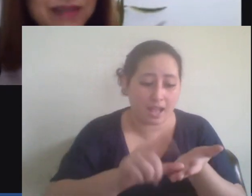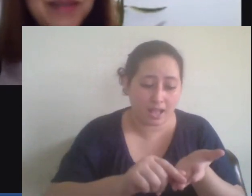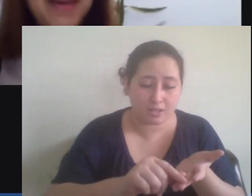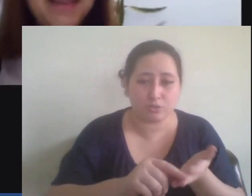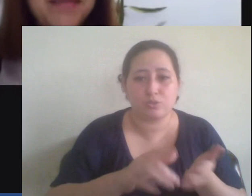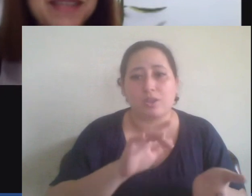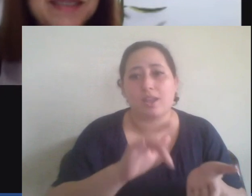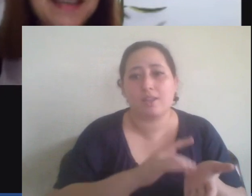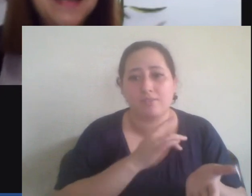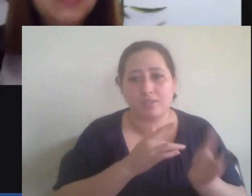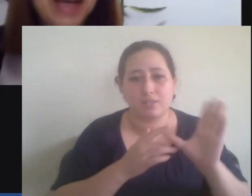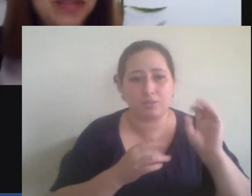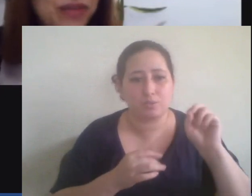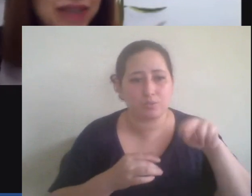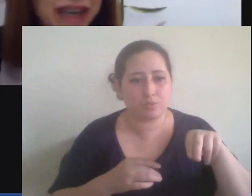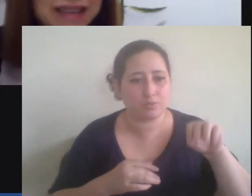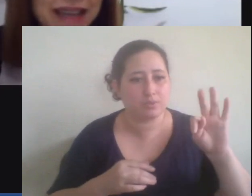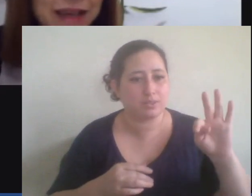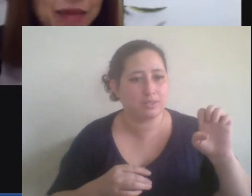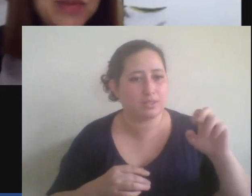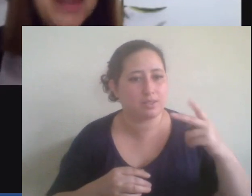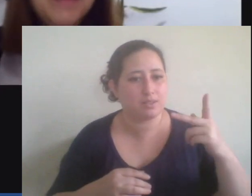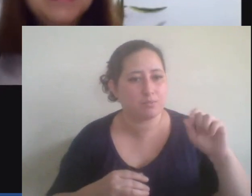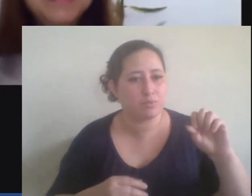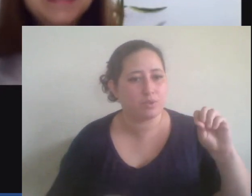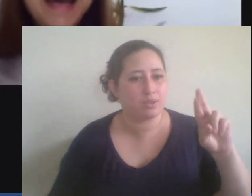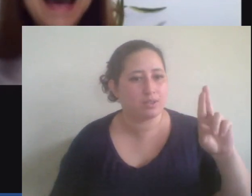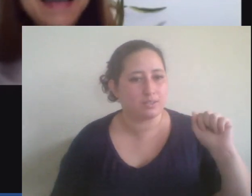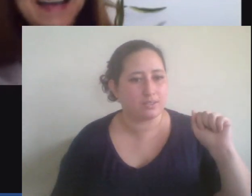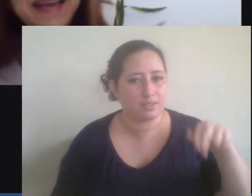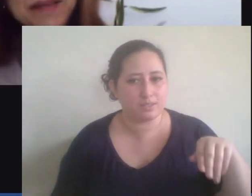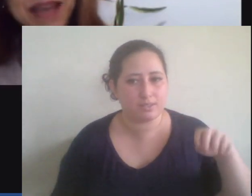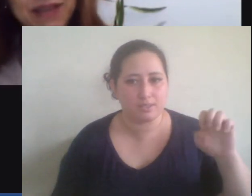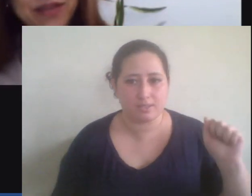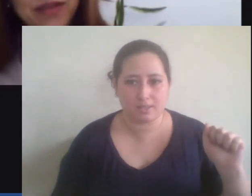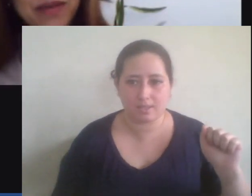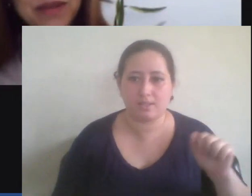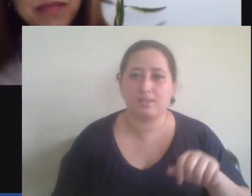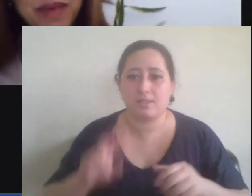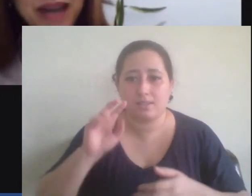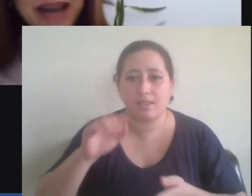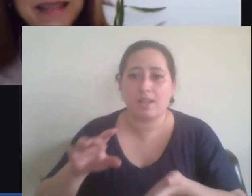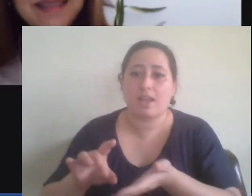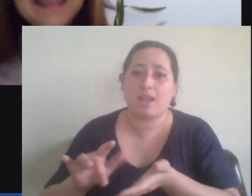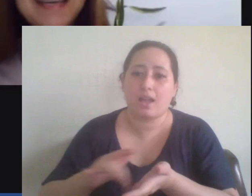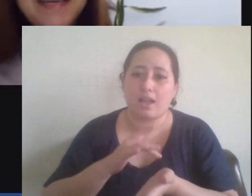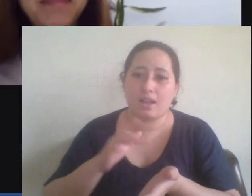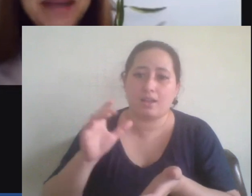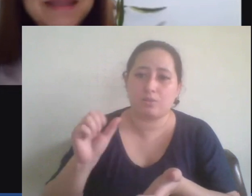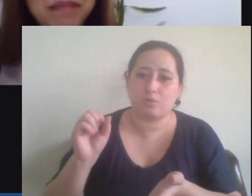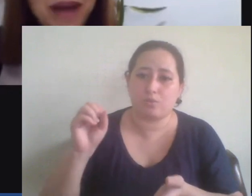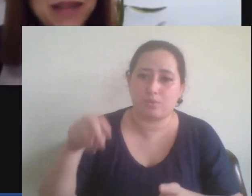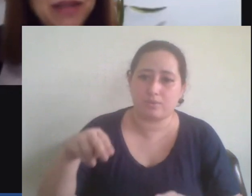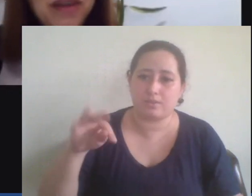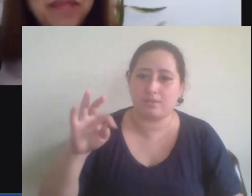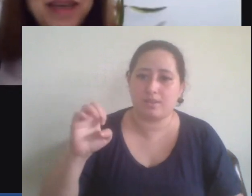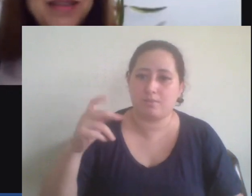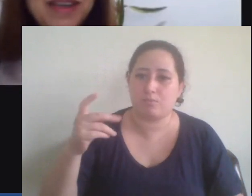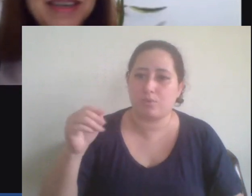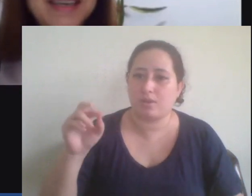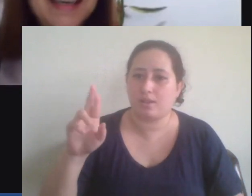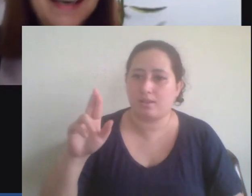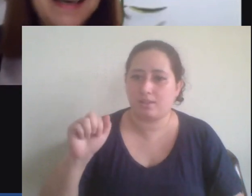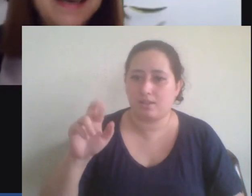contemporâneos que é uma revista de artigos acadêmicos visitar e ler os artigos da contemporânea e participar